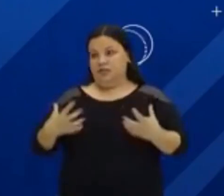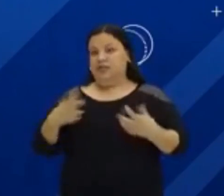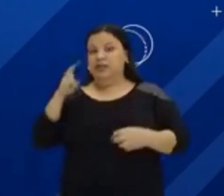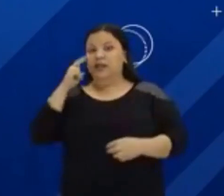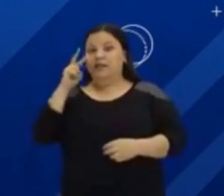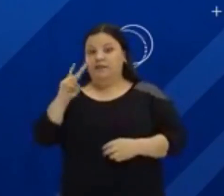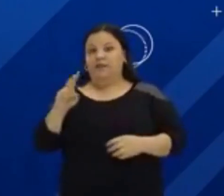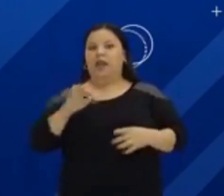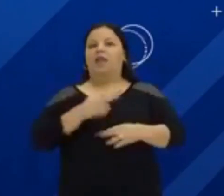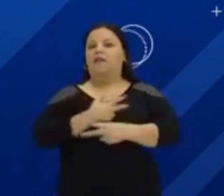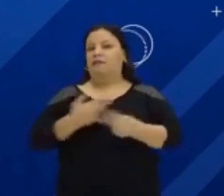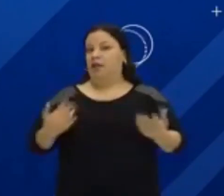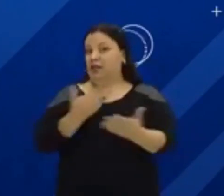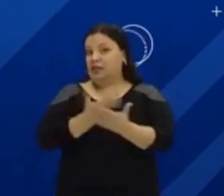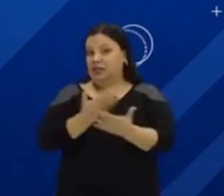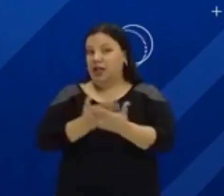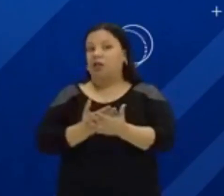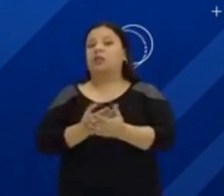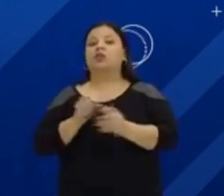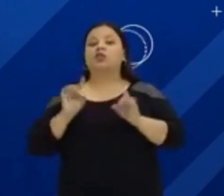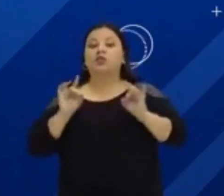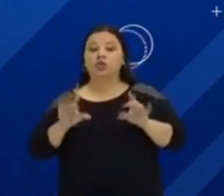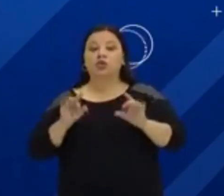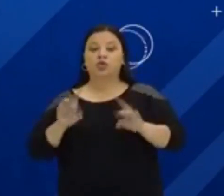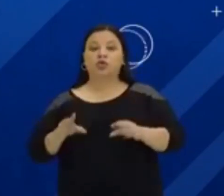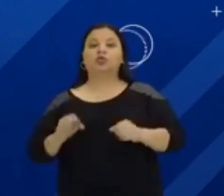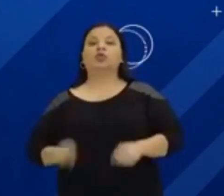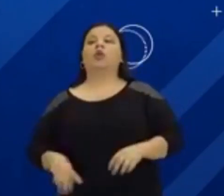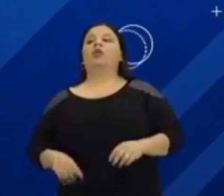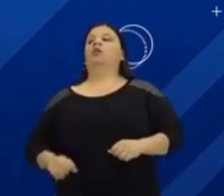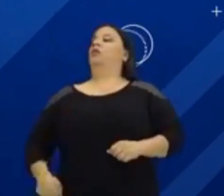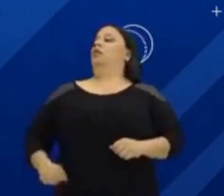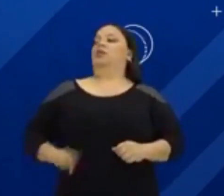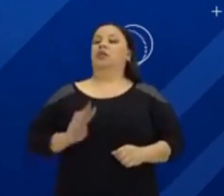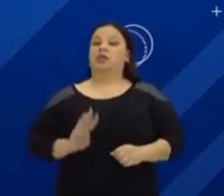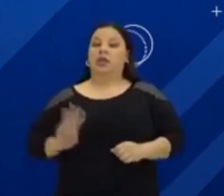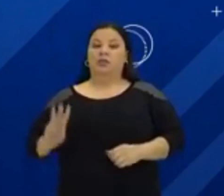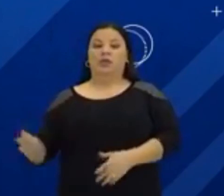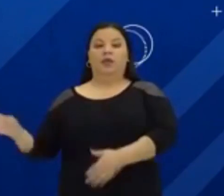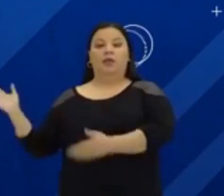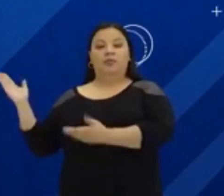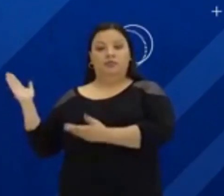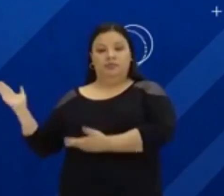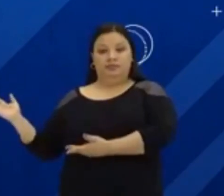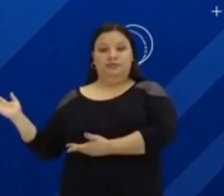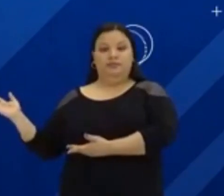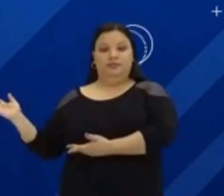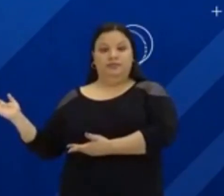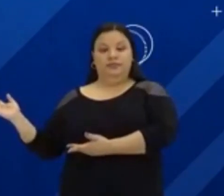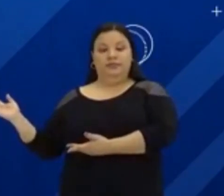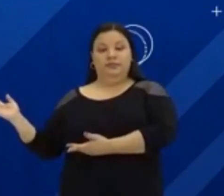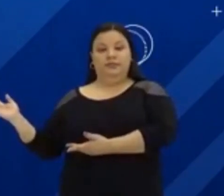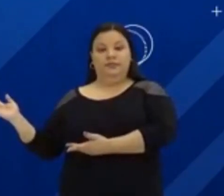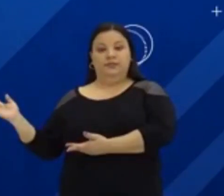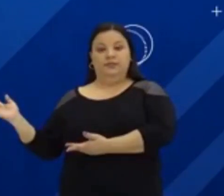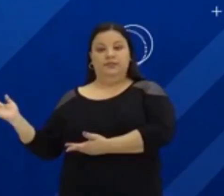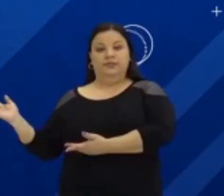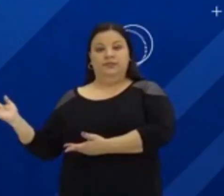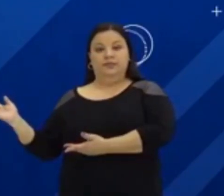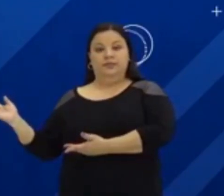assistir basta que para isso entre no portal cultura www.portalcultura.com.br